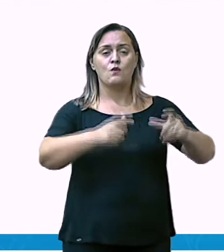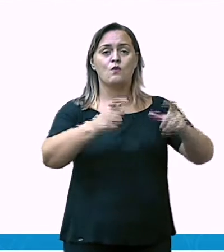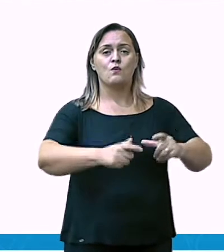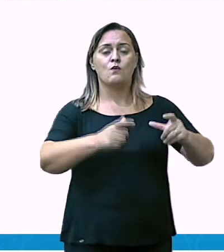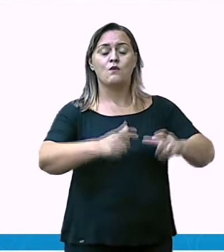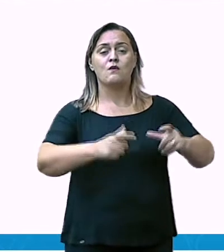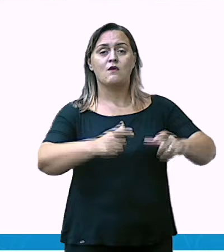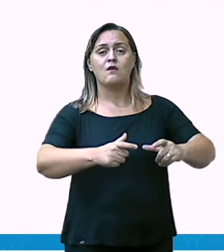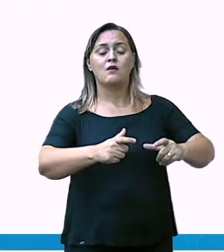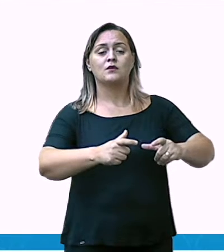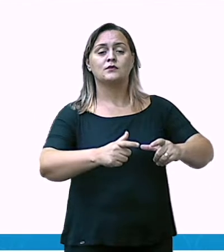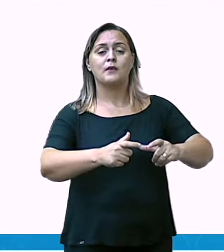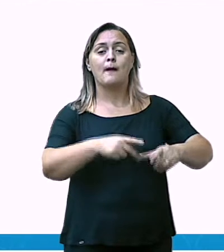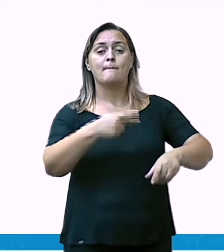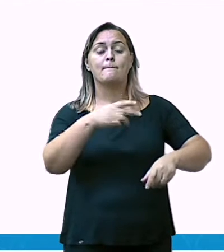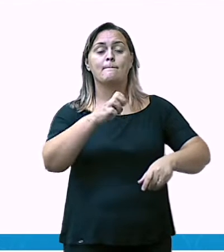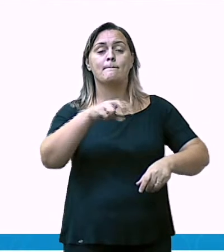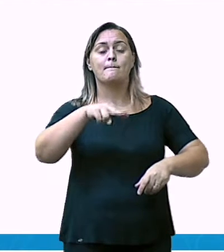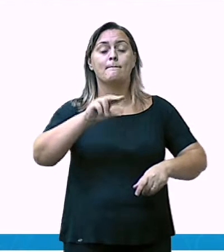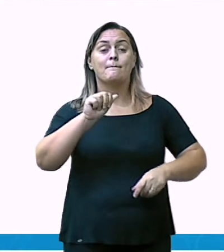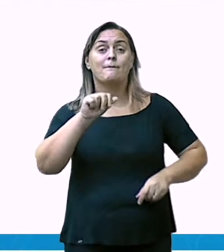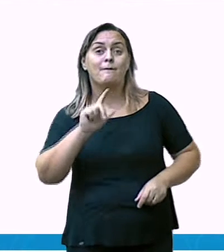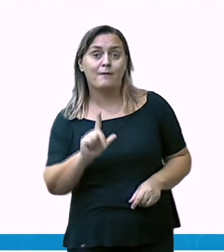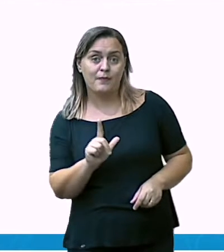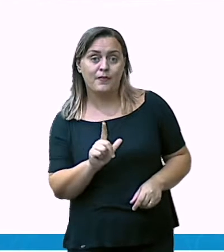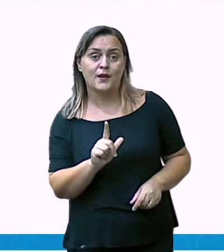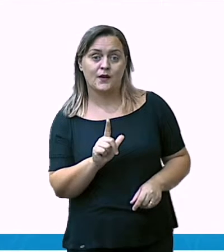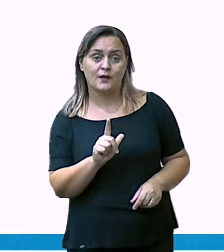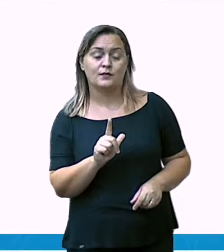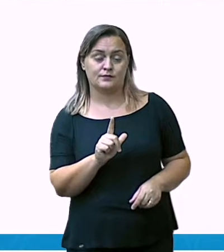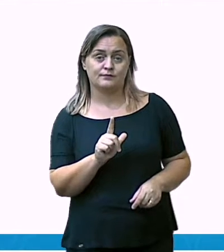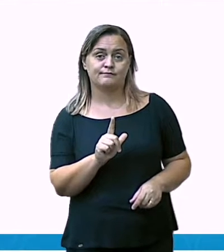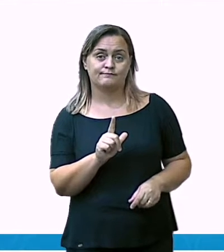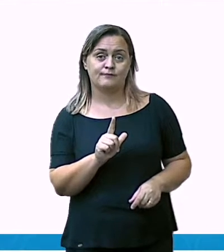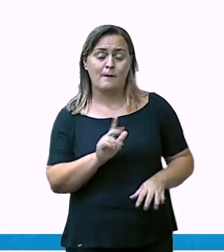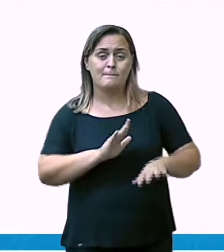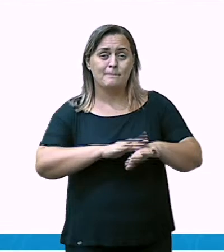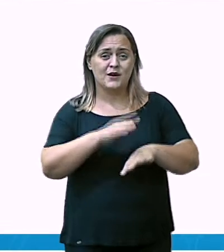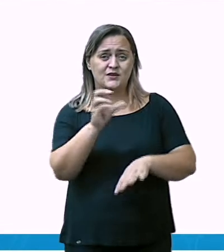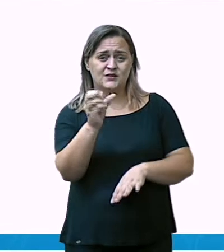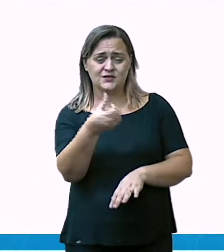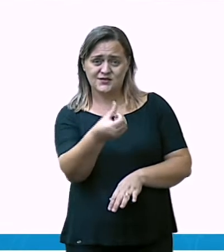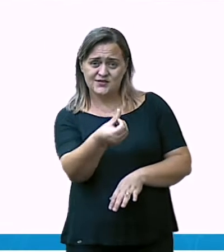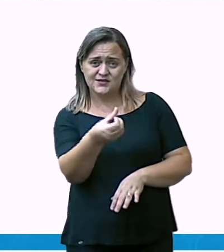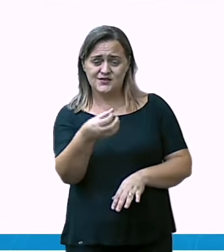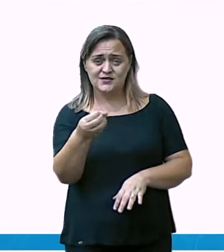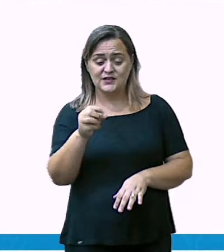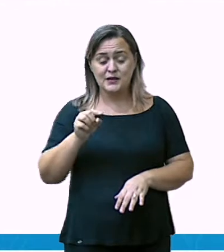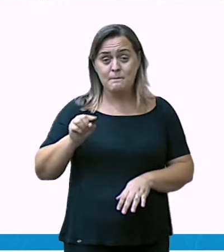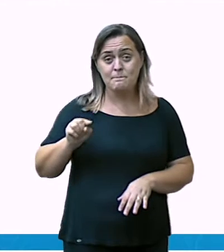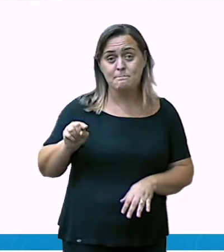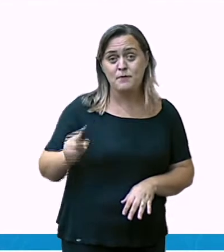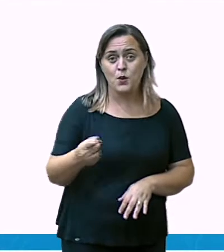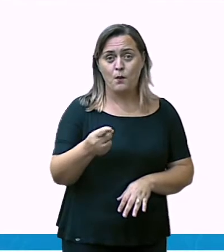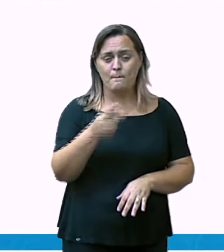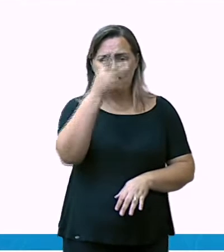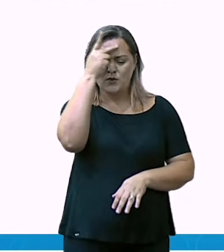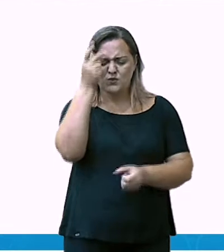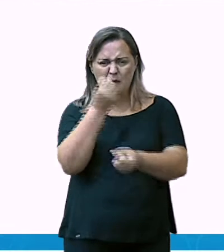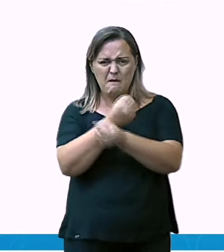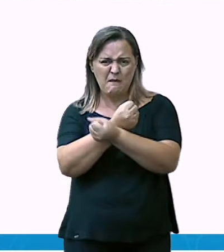até 1830. Mais de 60 mil presos, na maioria,